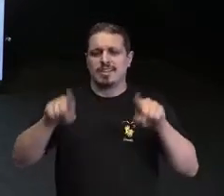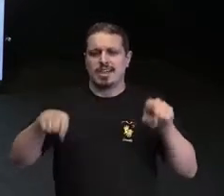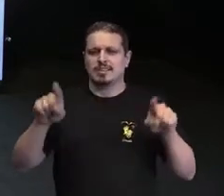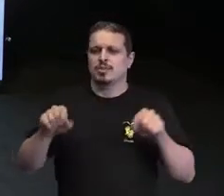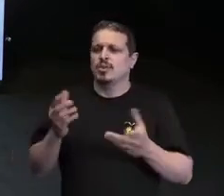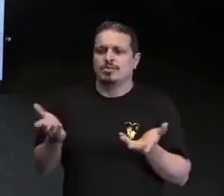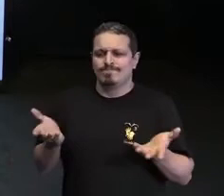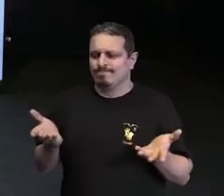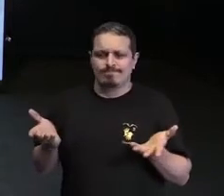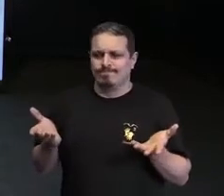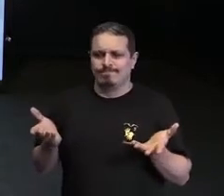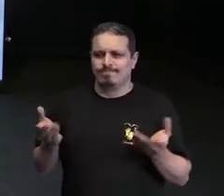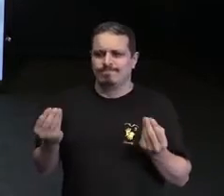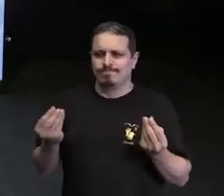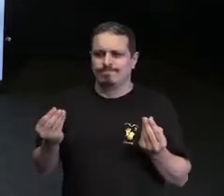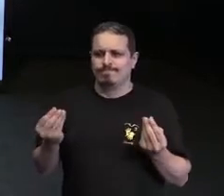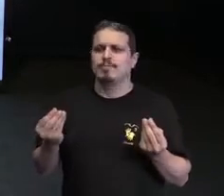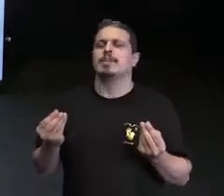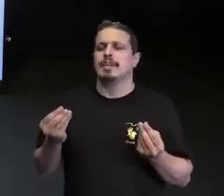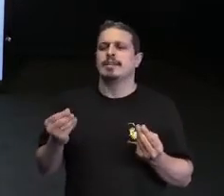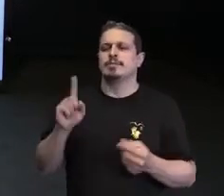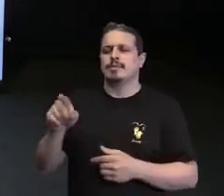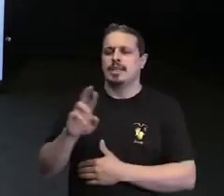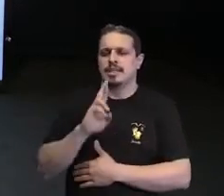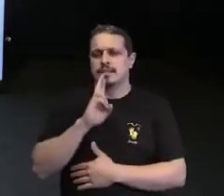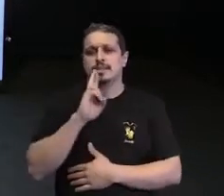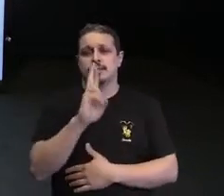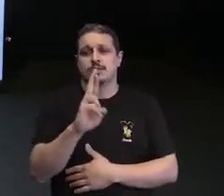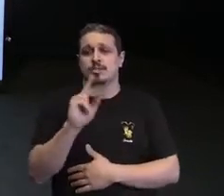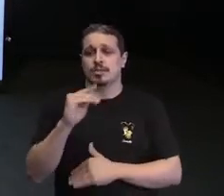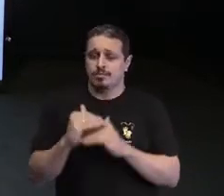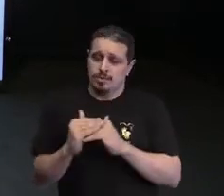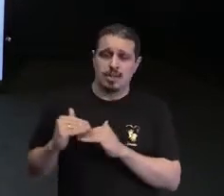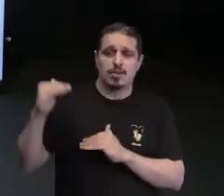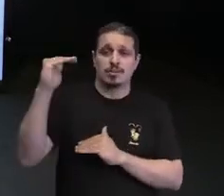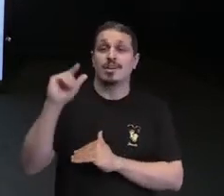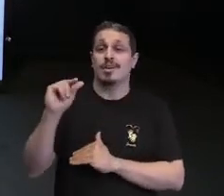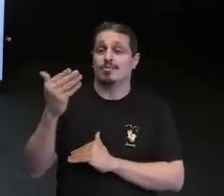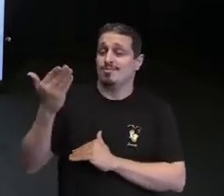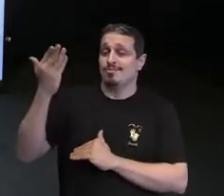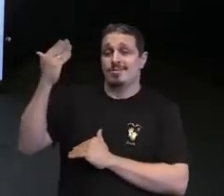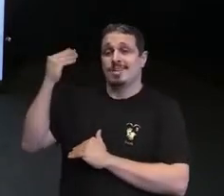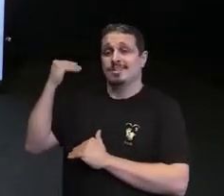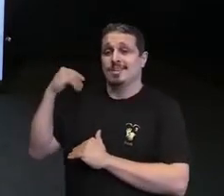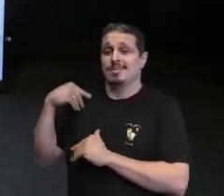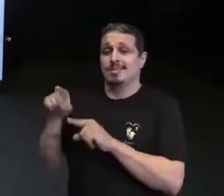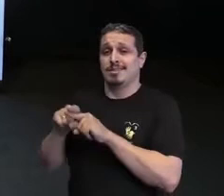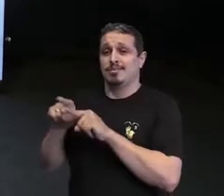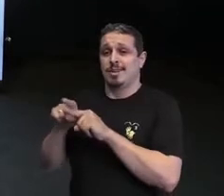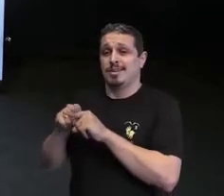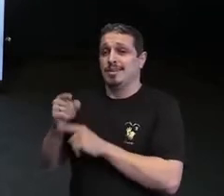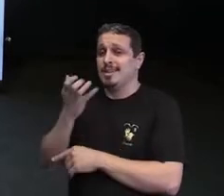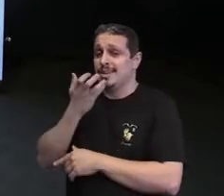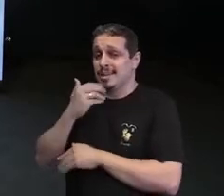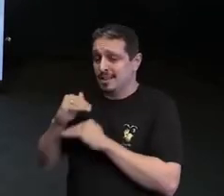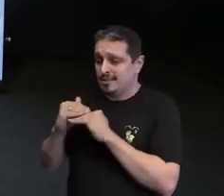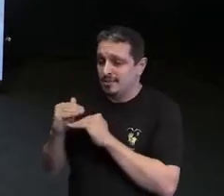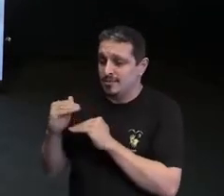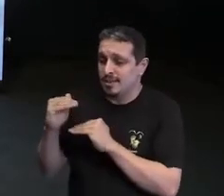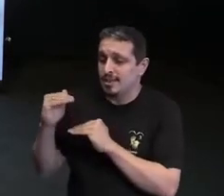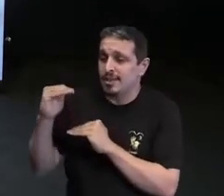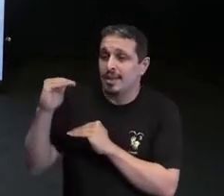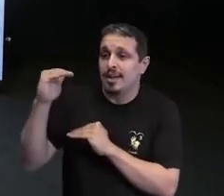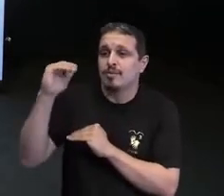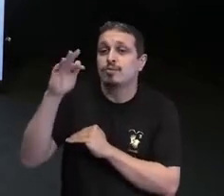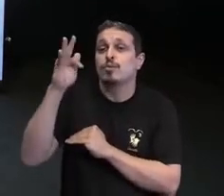criança, ela representa o adulto que foi lá atrás. A criança, ela vai crescer e vai percorrer diferentes espaços. E